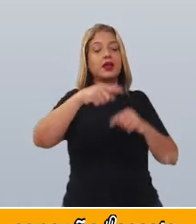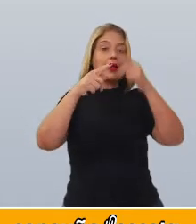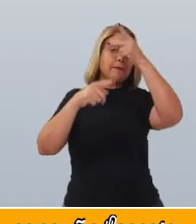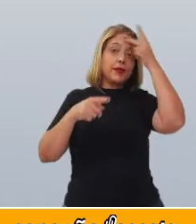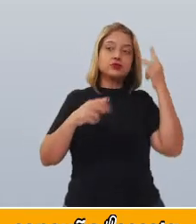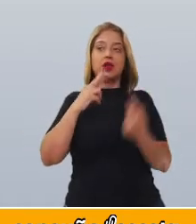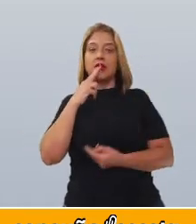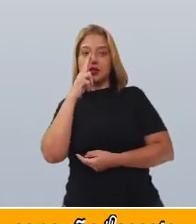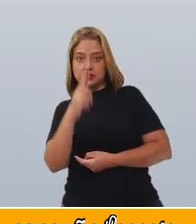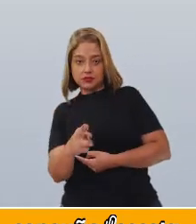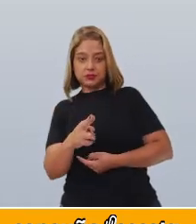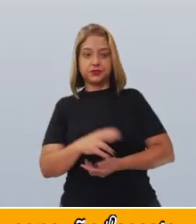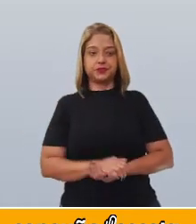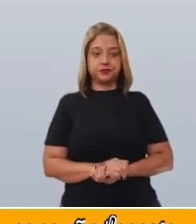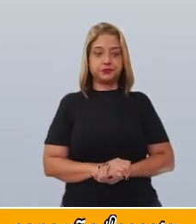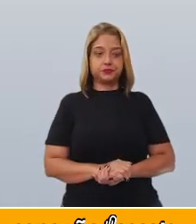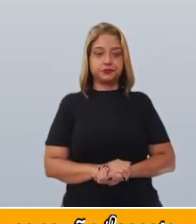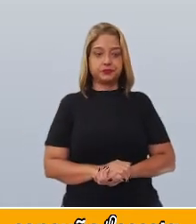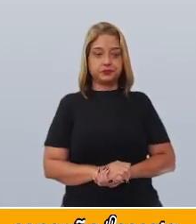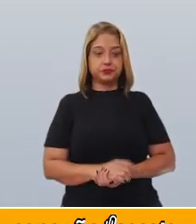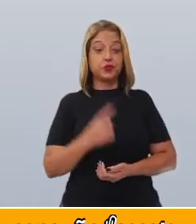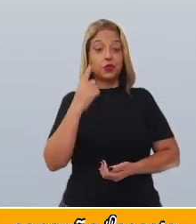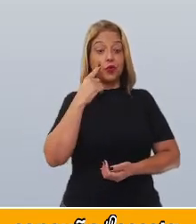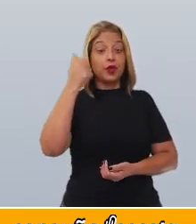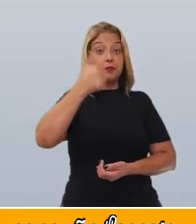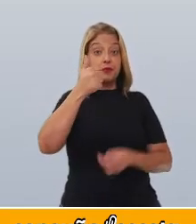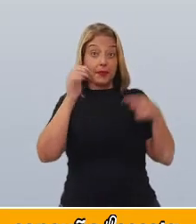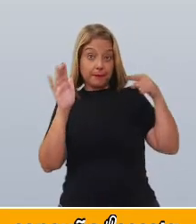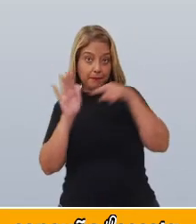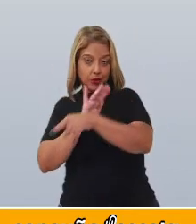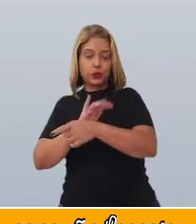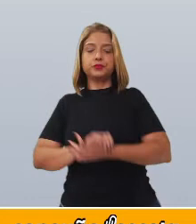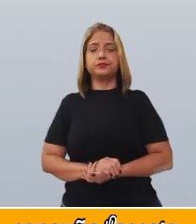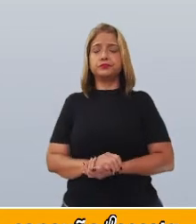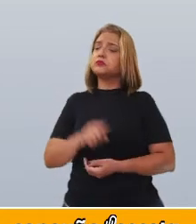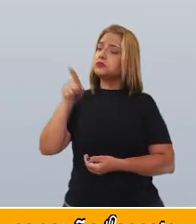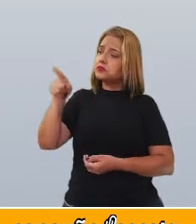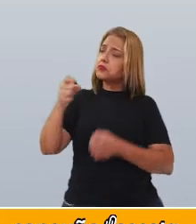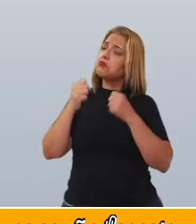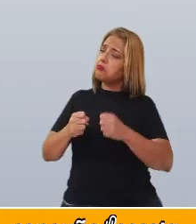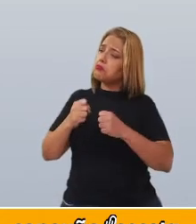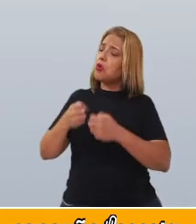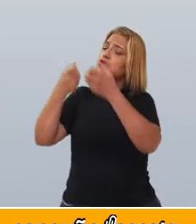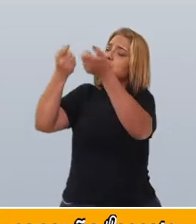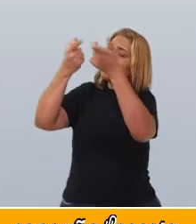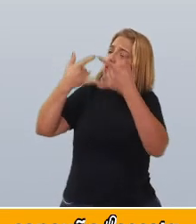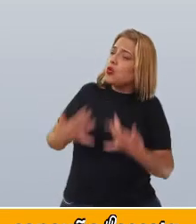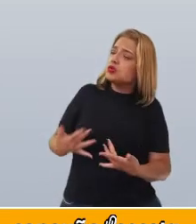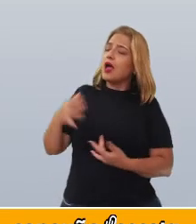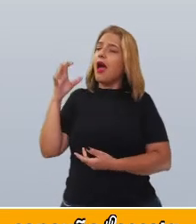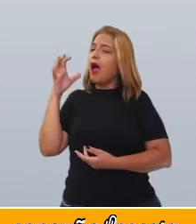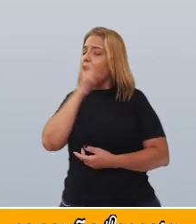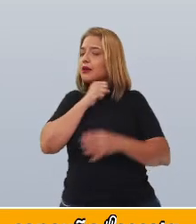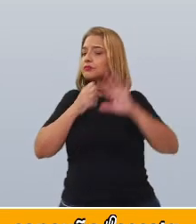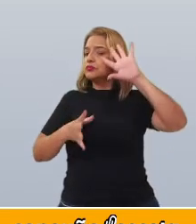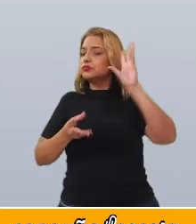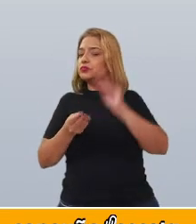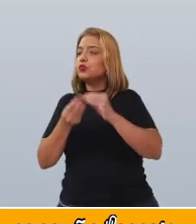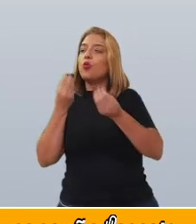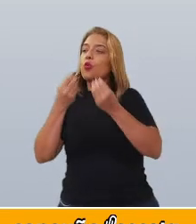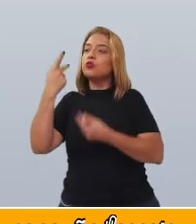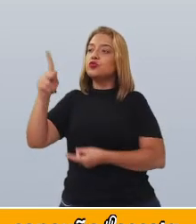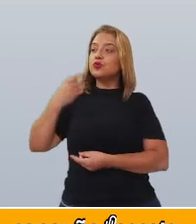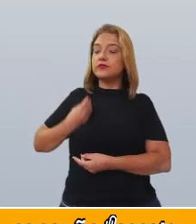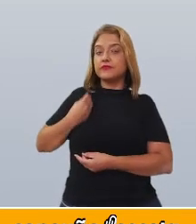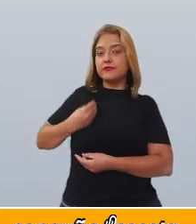Vejam só a primeira pergunta da entrevista. O senhor poderia nos contar brevemente sobre sua vida acadêmica?